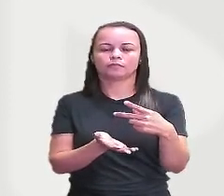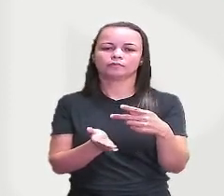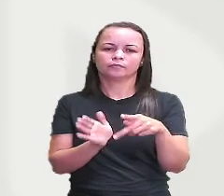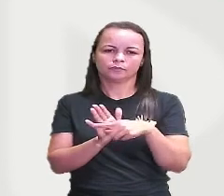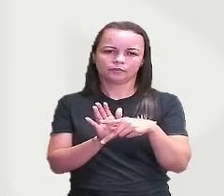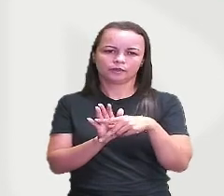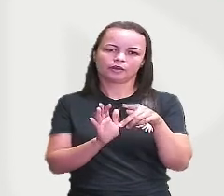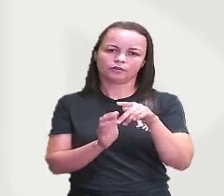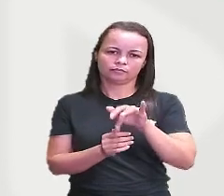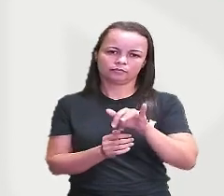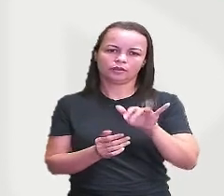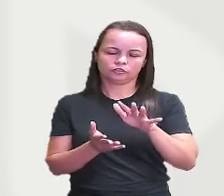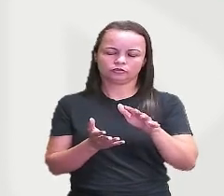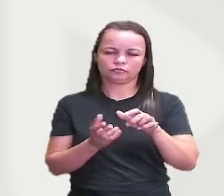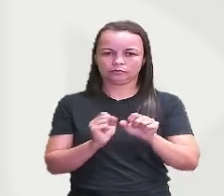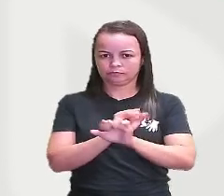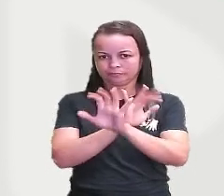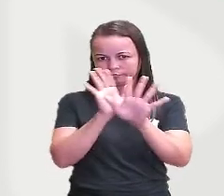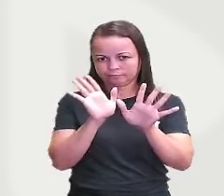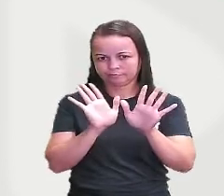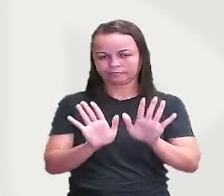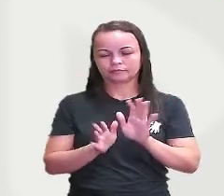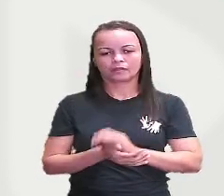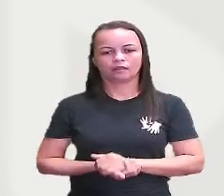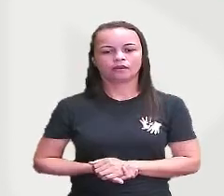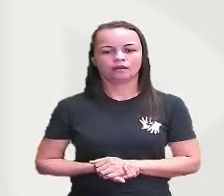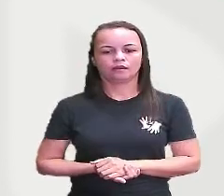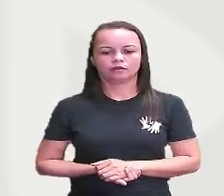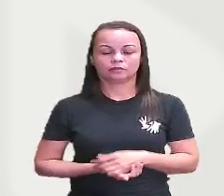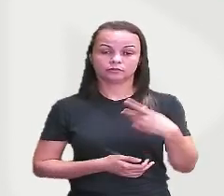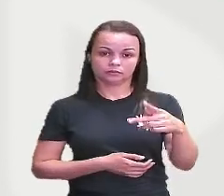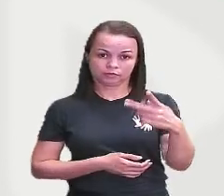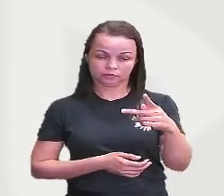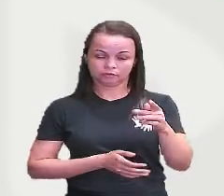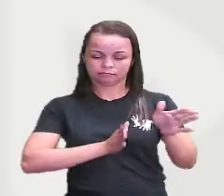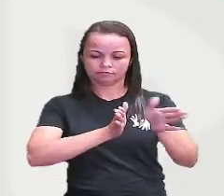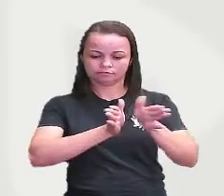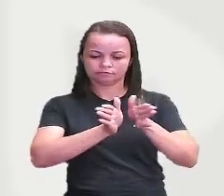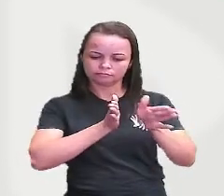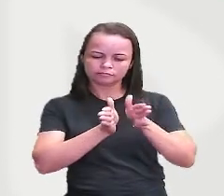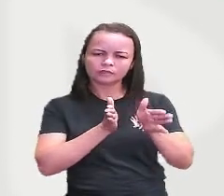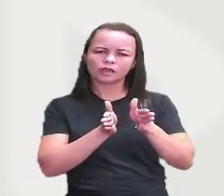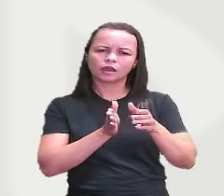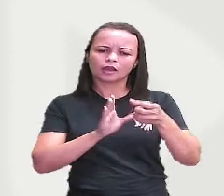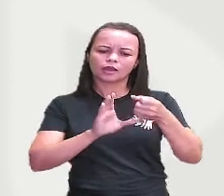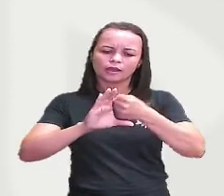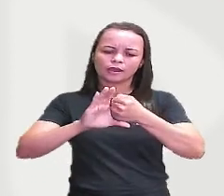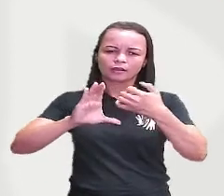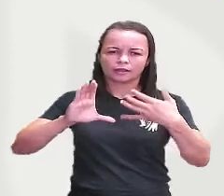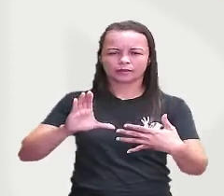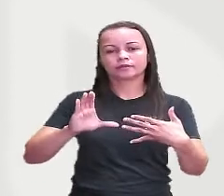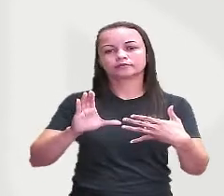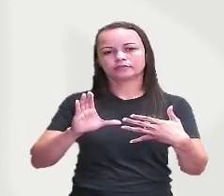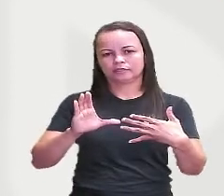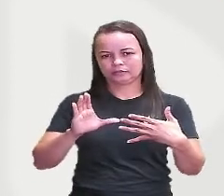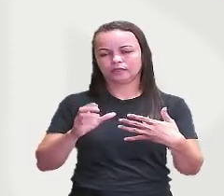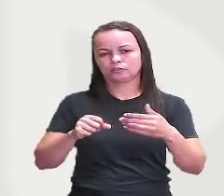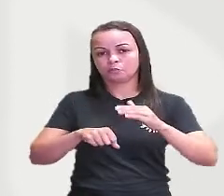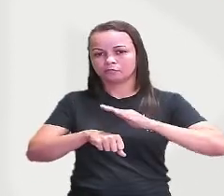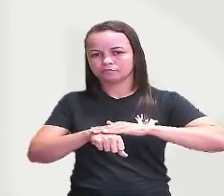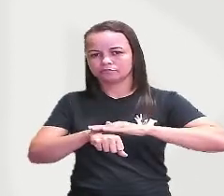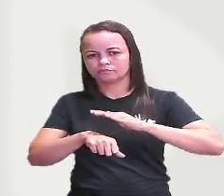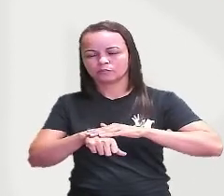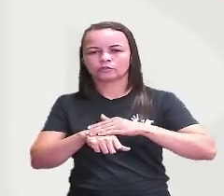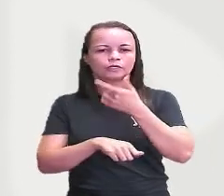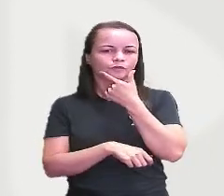falar isso de forma mais clara por mais que vocês vejam aí que esse período é caracterizado por um momento